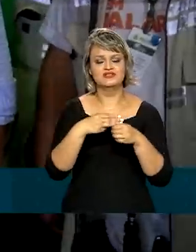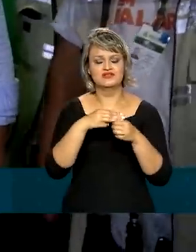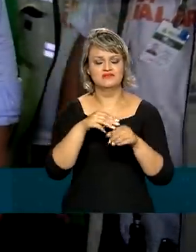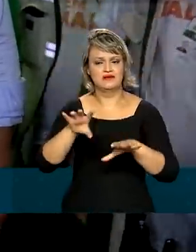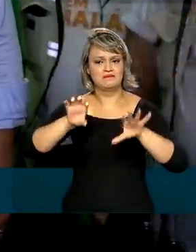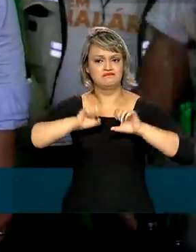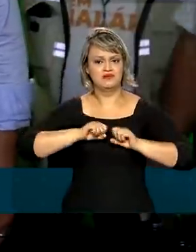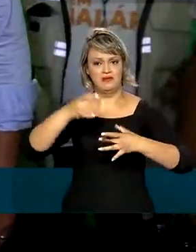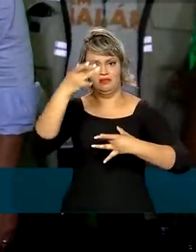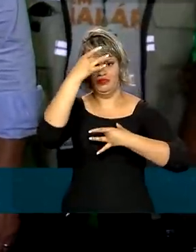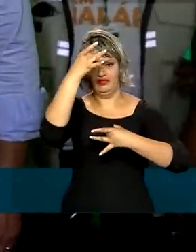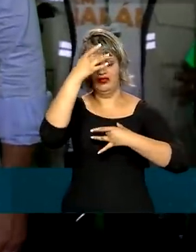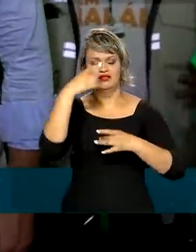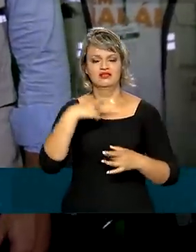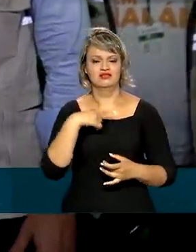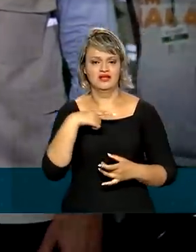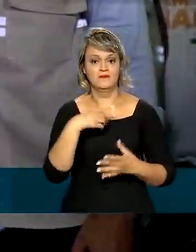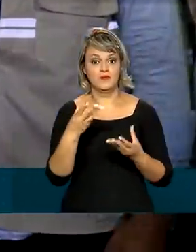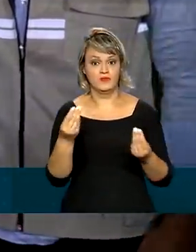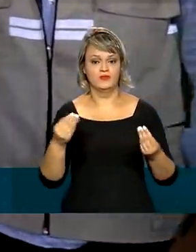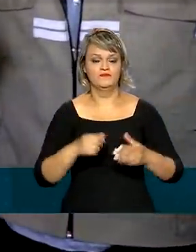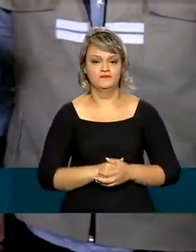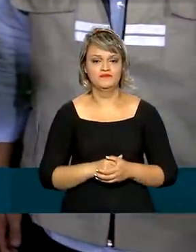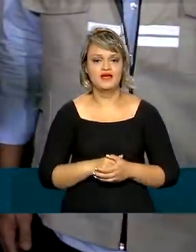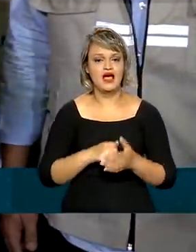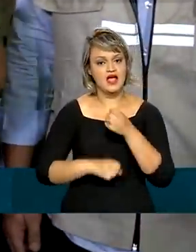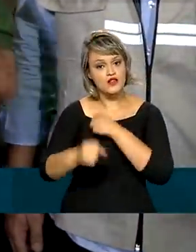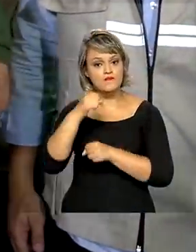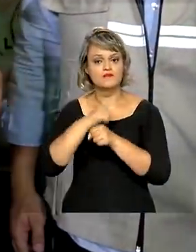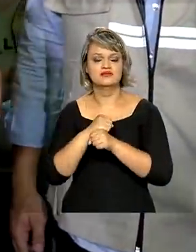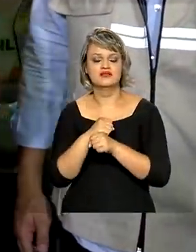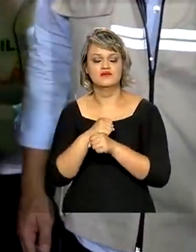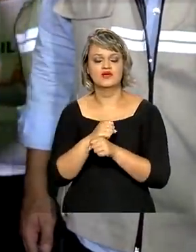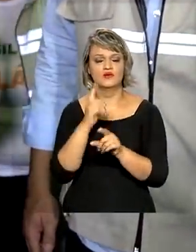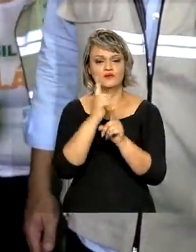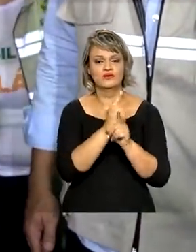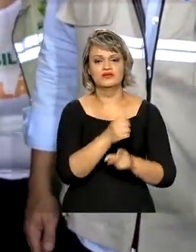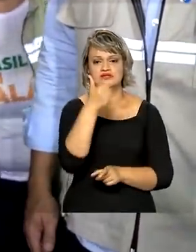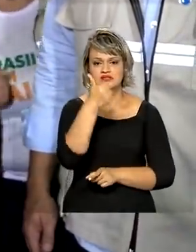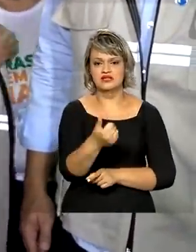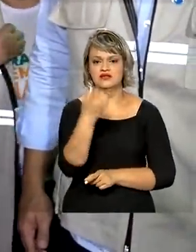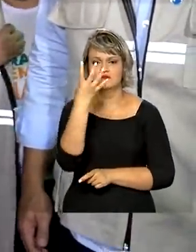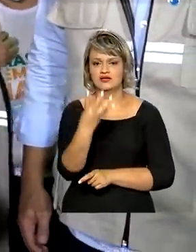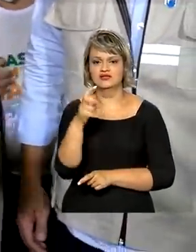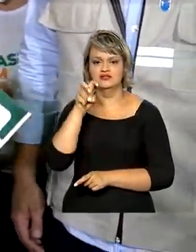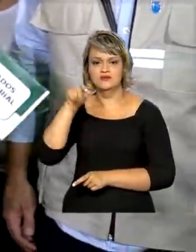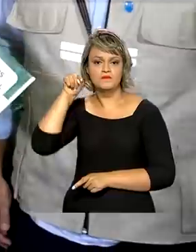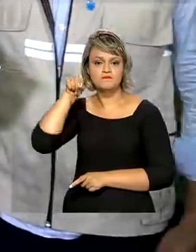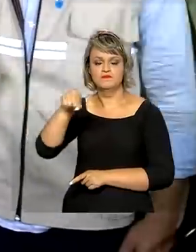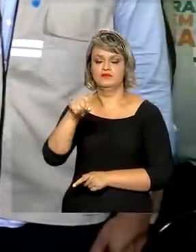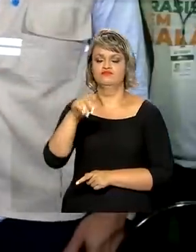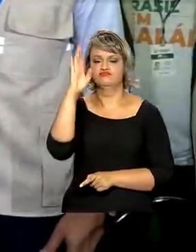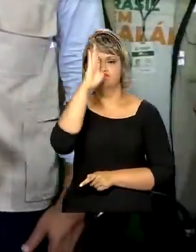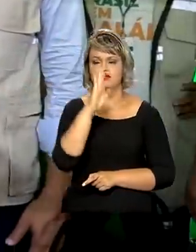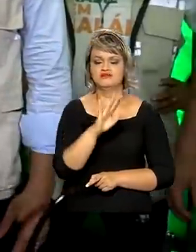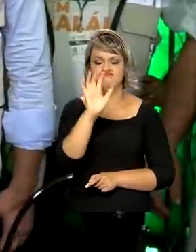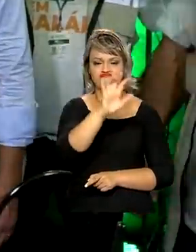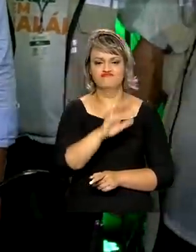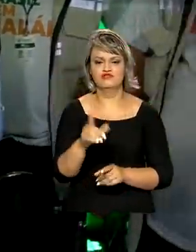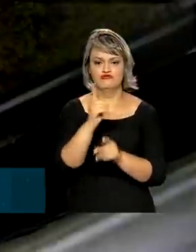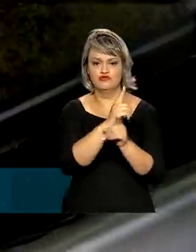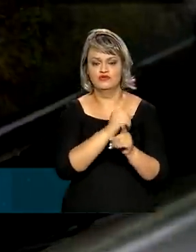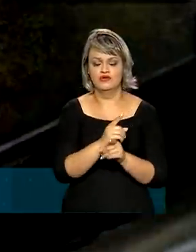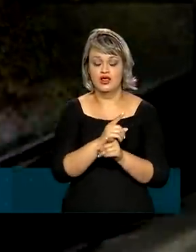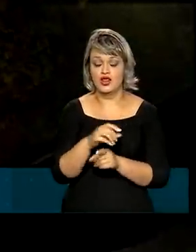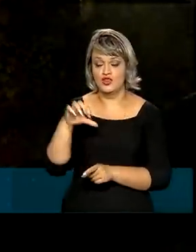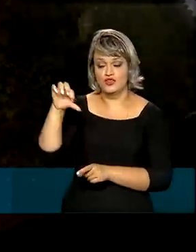o maior número de casos da doença no Brasil. Ano passado foram registrados 145 mil casos em todo o país, sendo que mais